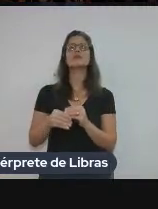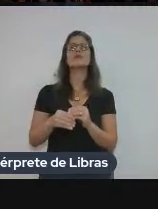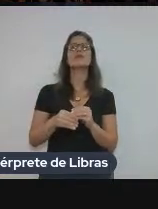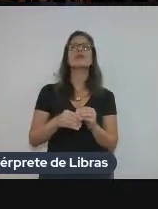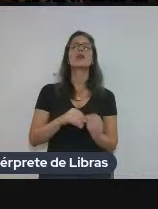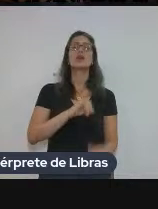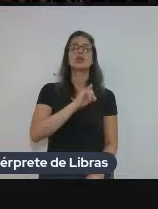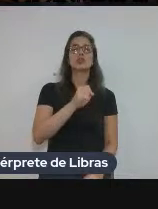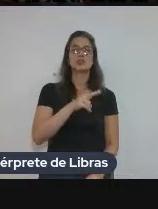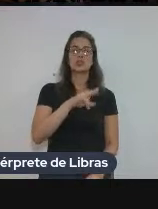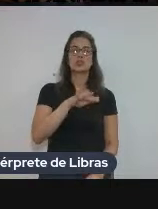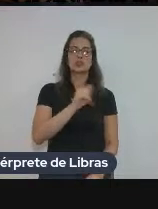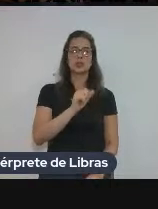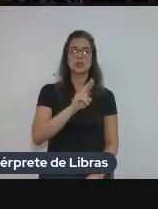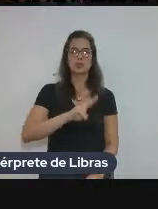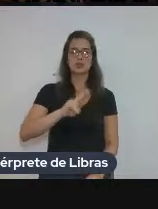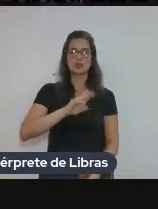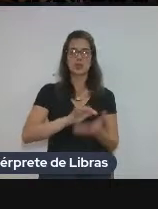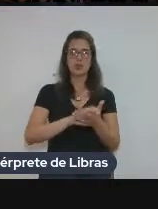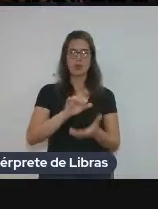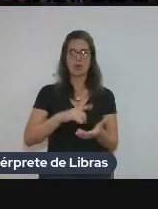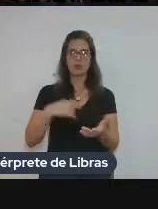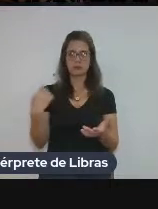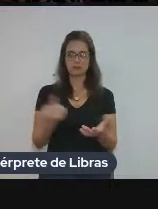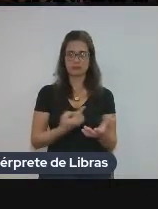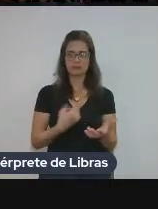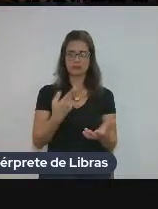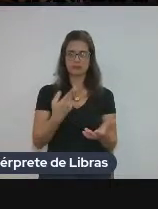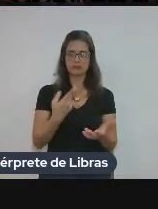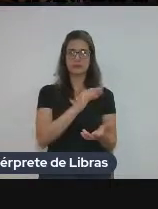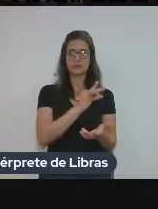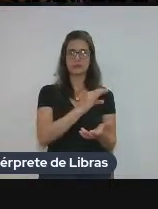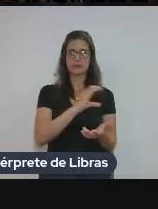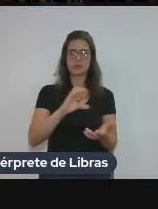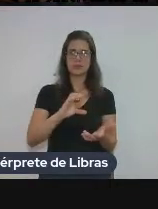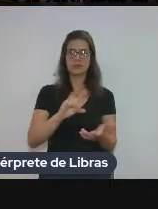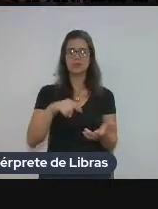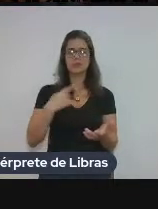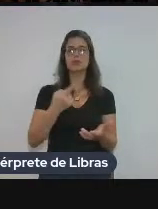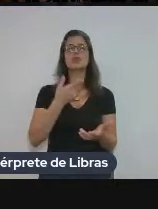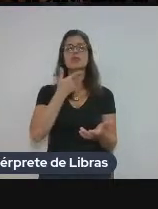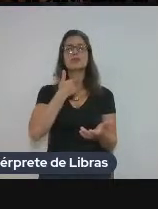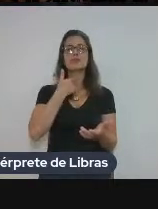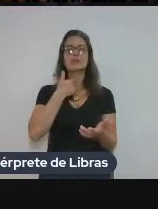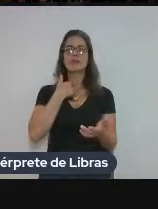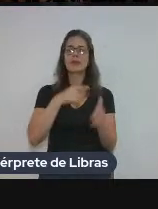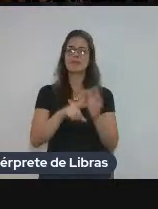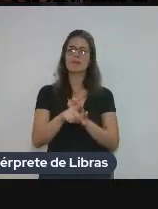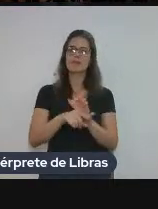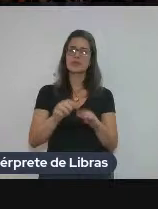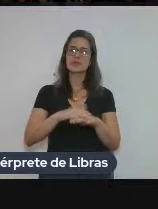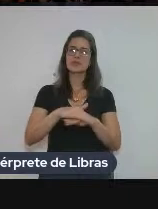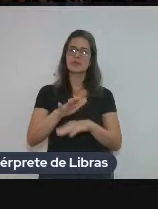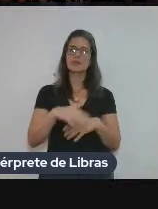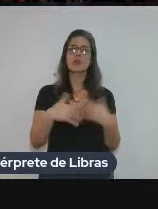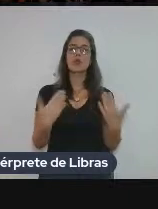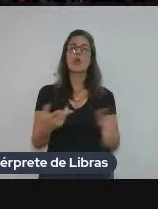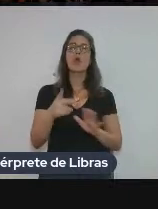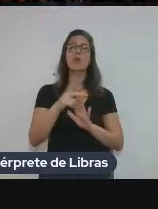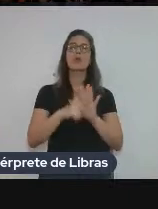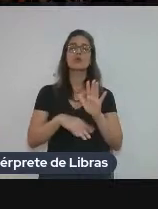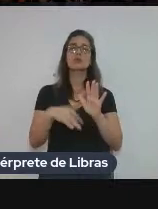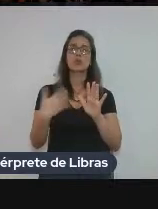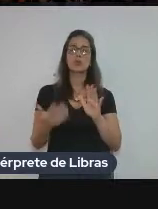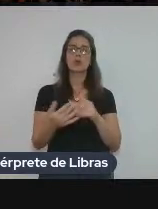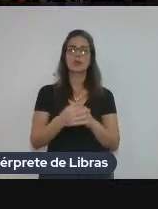PCC dela, e a gente espera ampliar mais e continuar com o projeto. Pode passar. Mas o que é esse projeto, né?